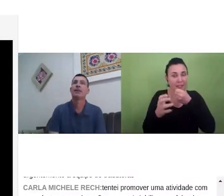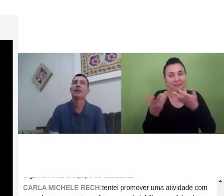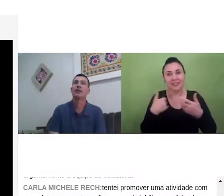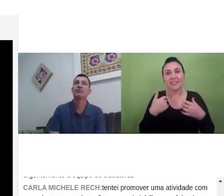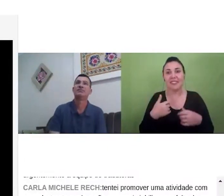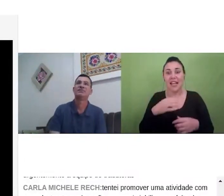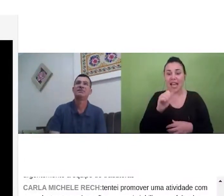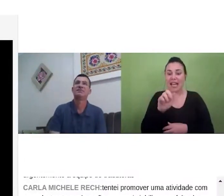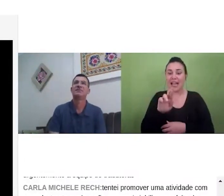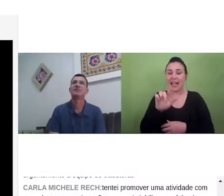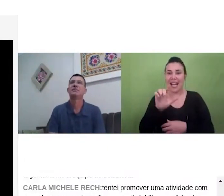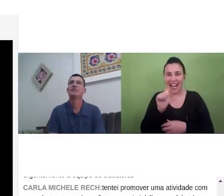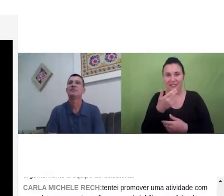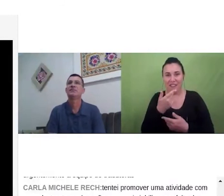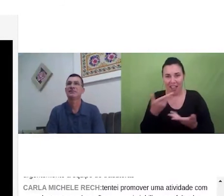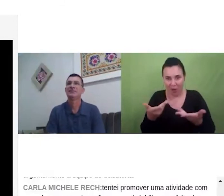falar do que escrever